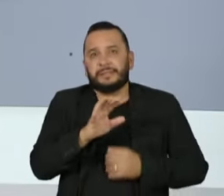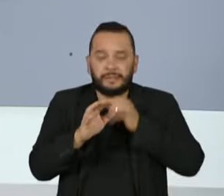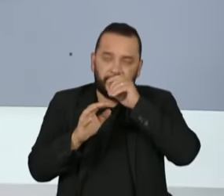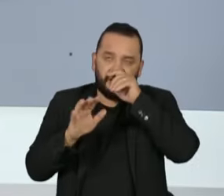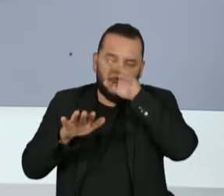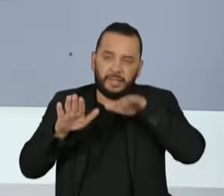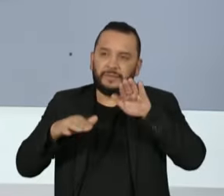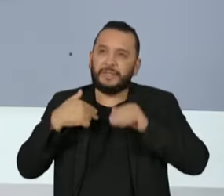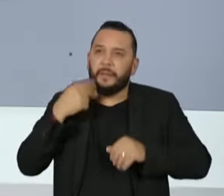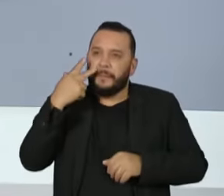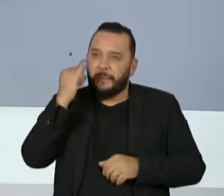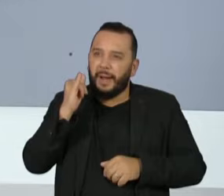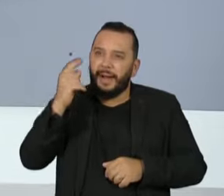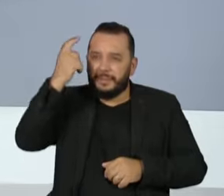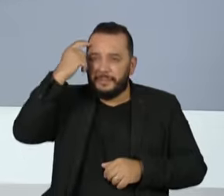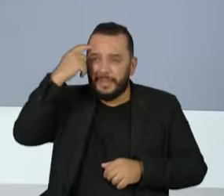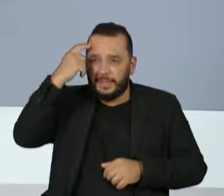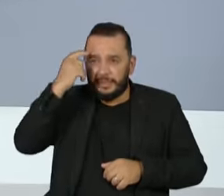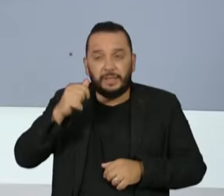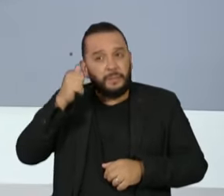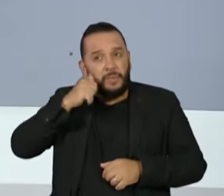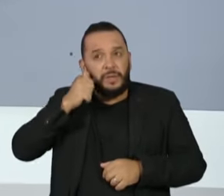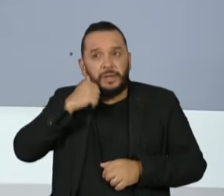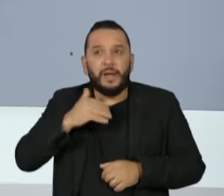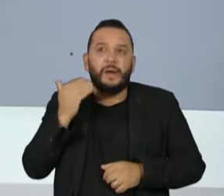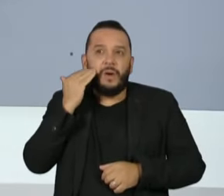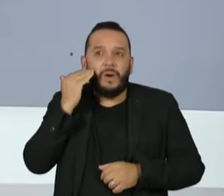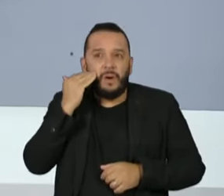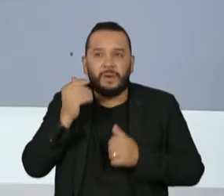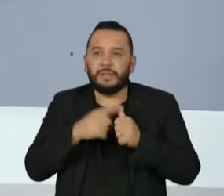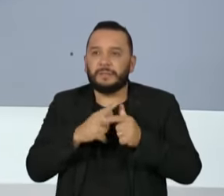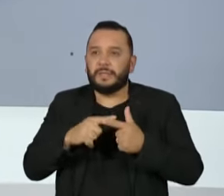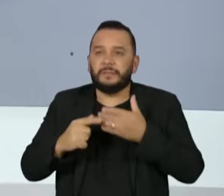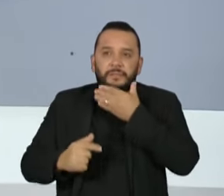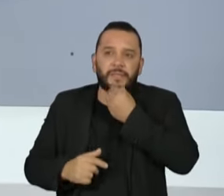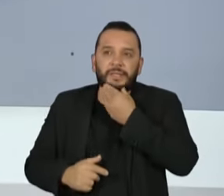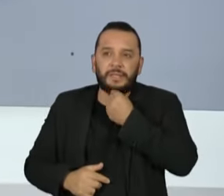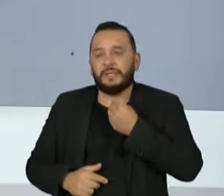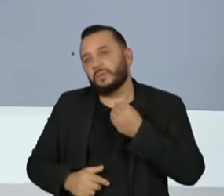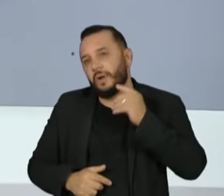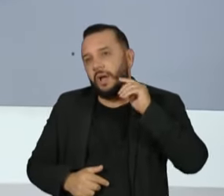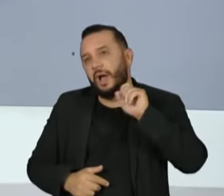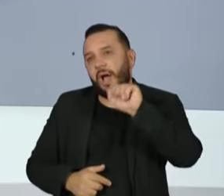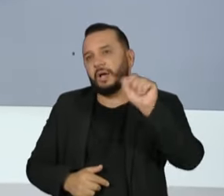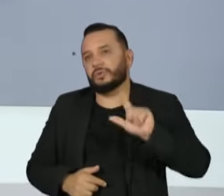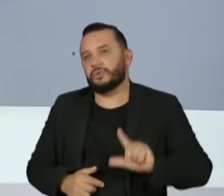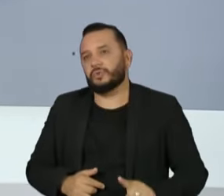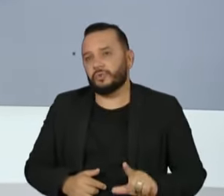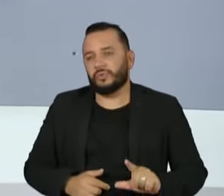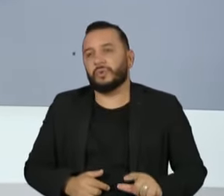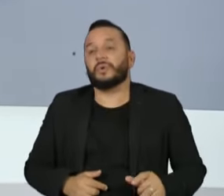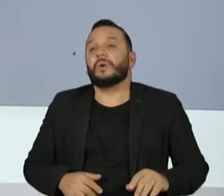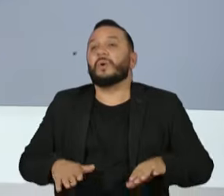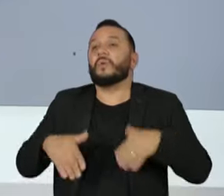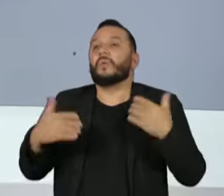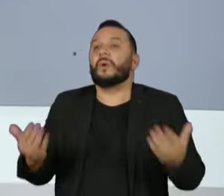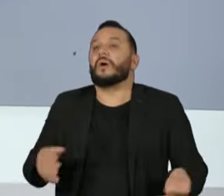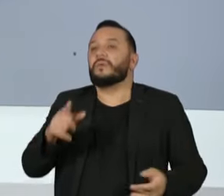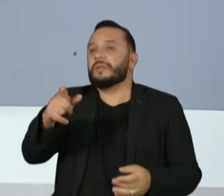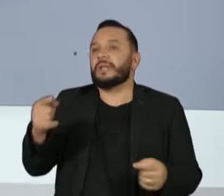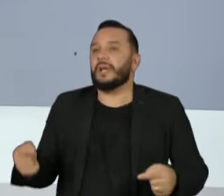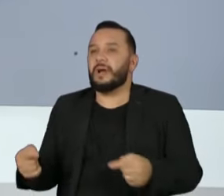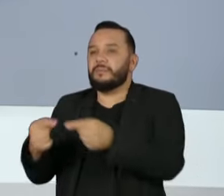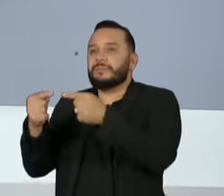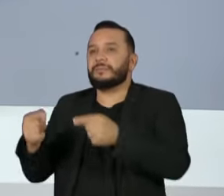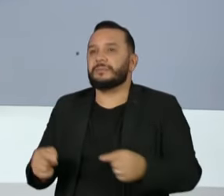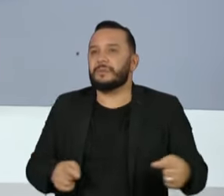de pai que acha que menina deve vestir rosa e menino deve vestir azul. Então, eu pergunto, com qual dessas duas correntes do feminismo a senhora